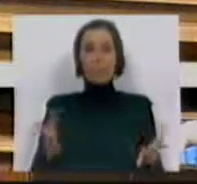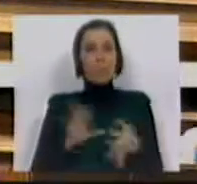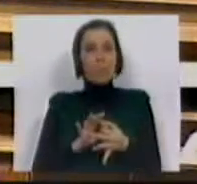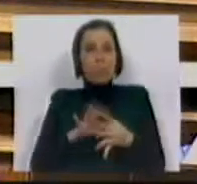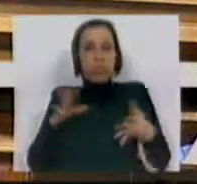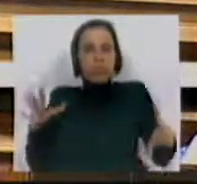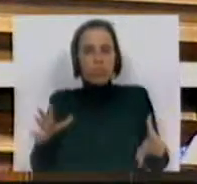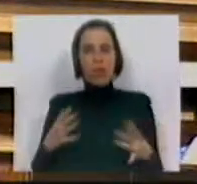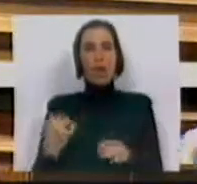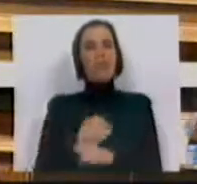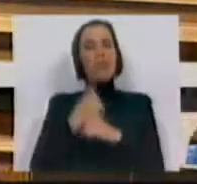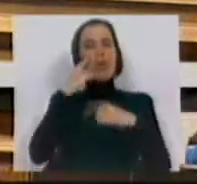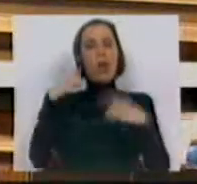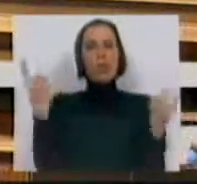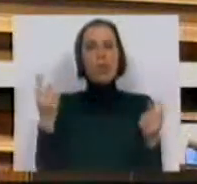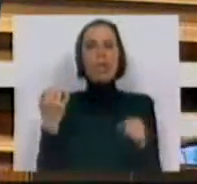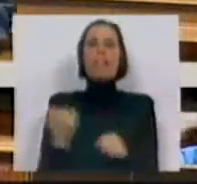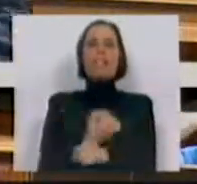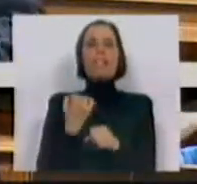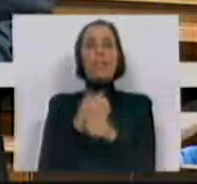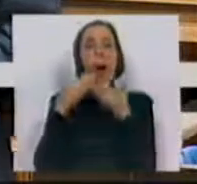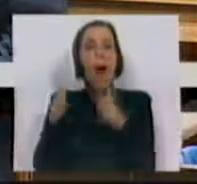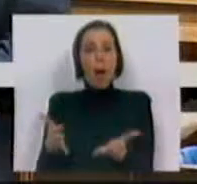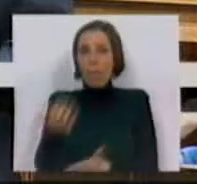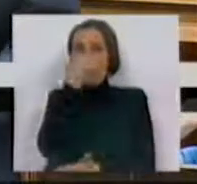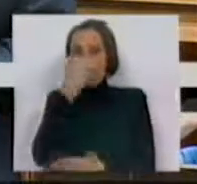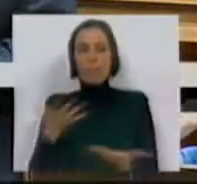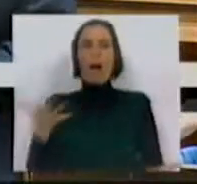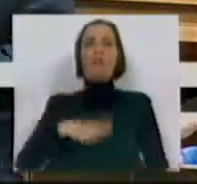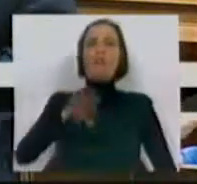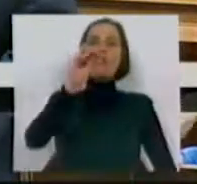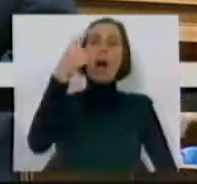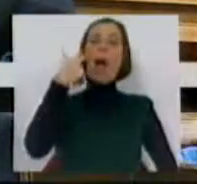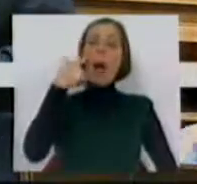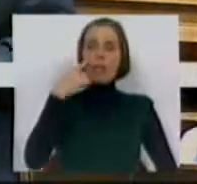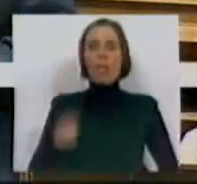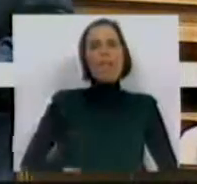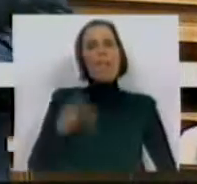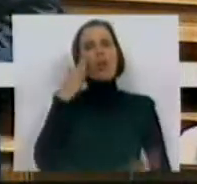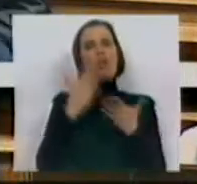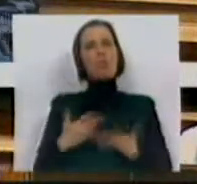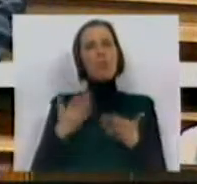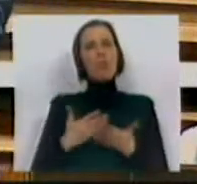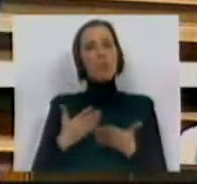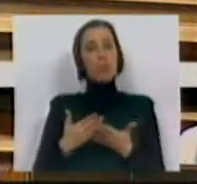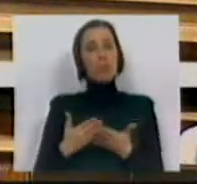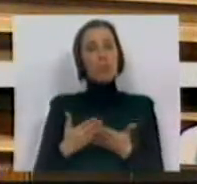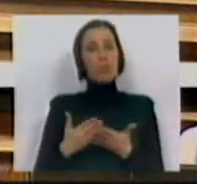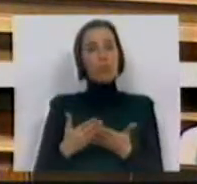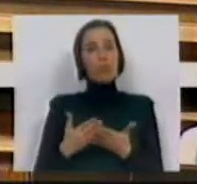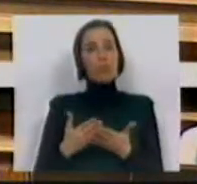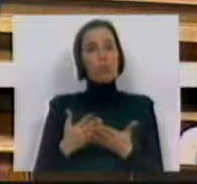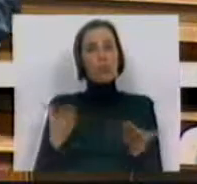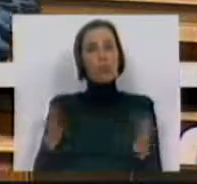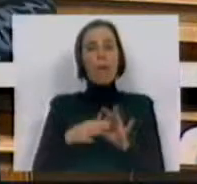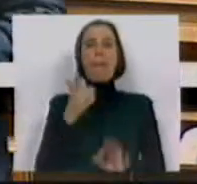desencontrados por muitos dos funcionários públicos que os serviços estejam abertos. Gostava de chamar a atenção que vários estudos, nomeadamente de um